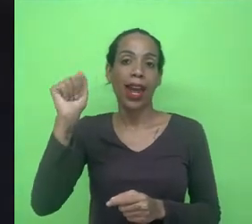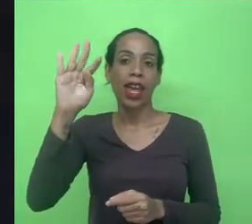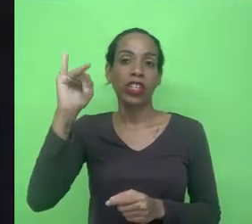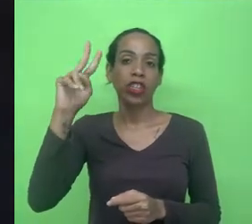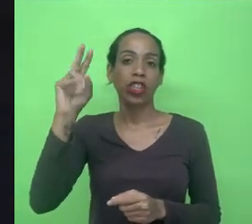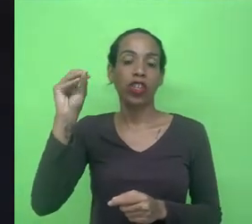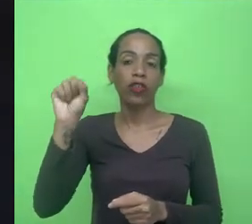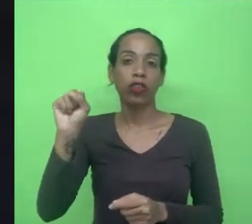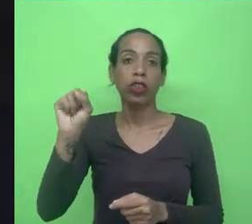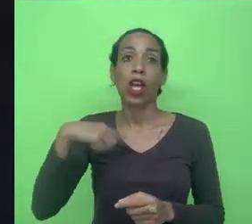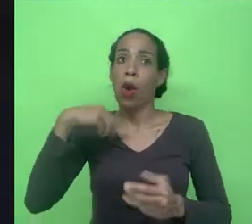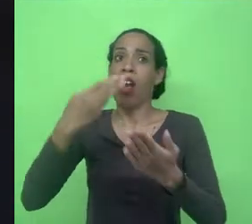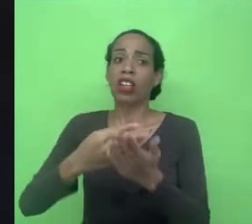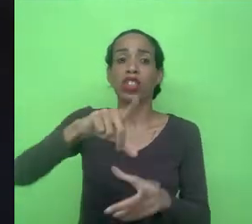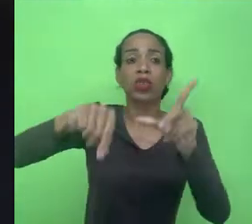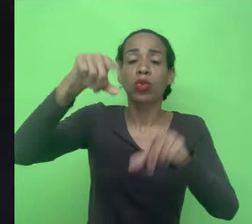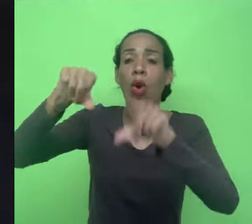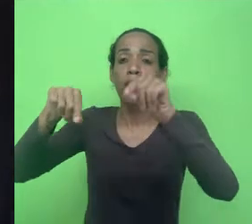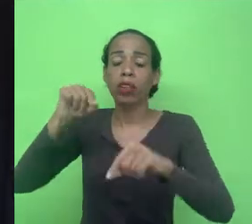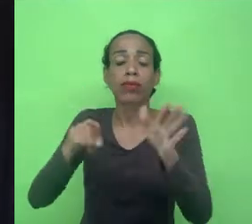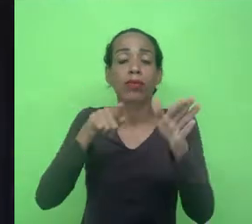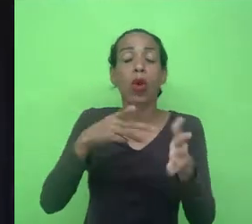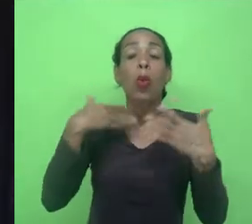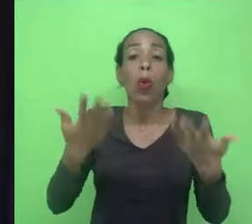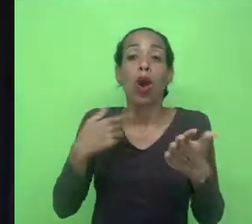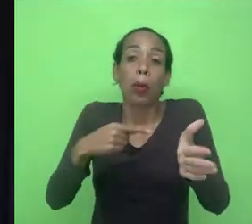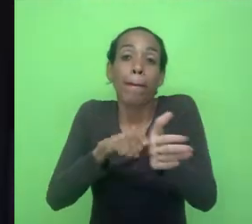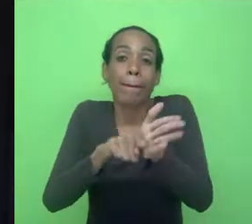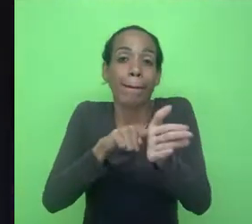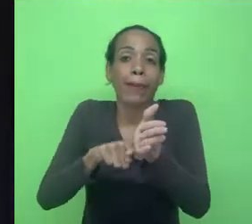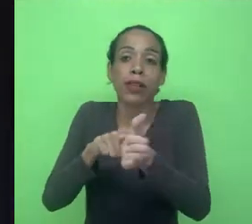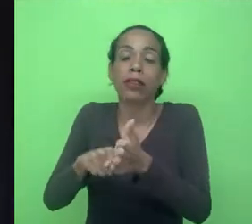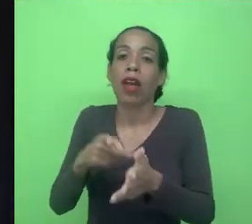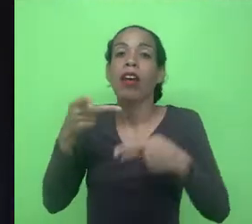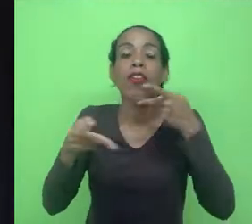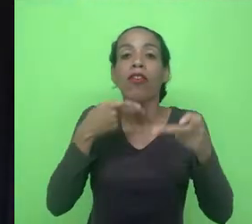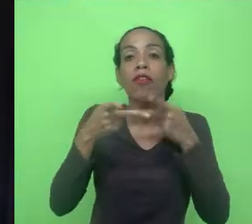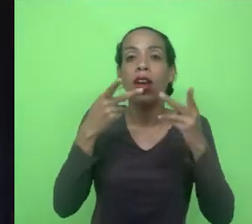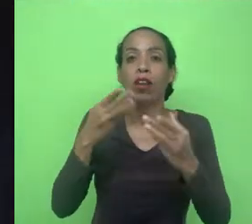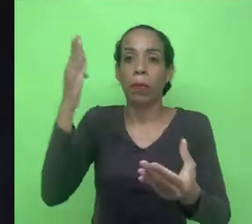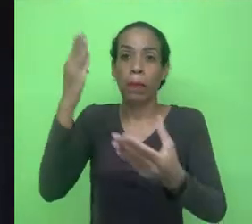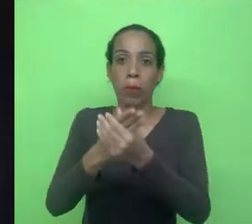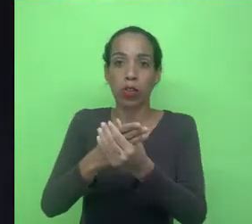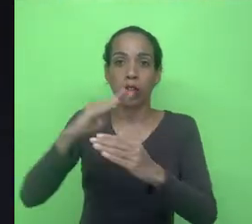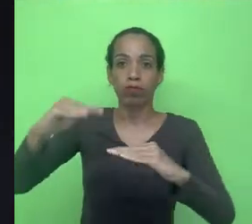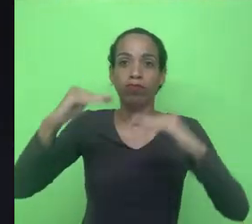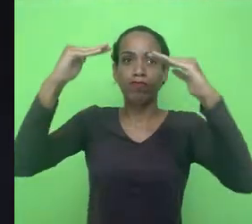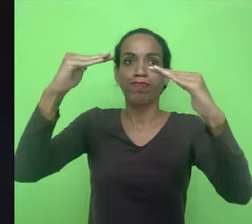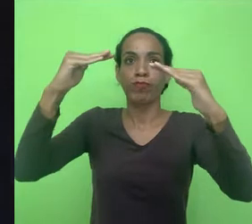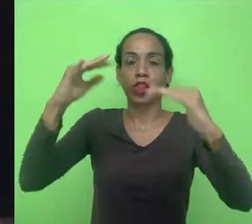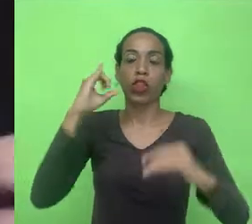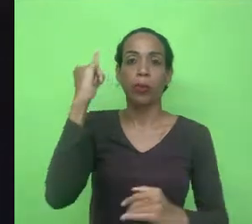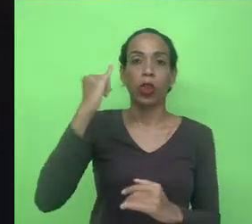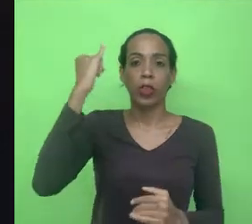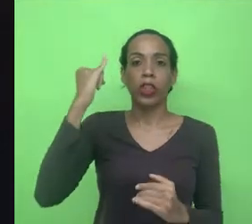aplicativos para pesquisar, o que eles dizem sobre esse processo de soberania de dados. Então, assim,